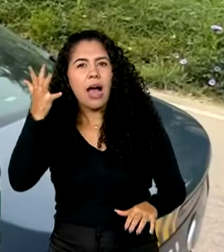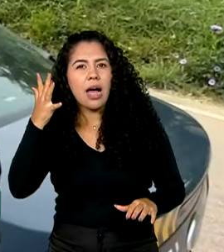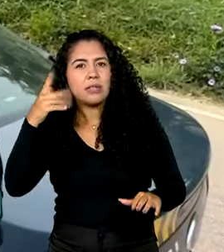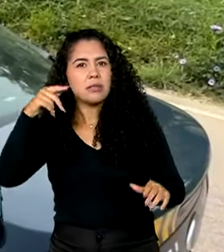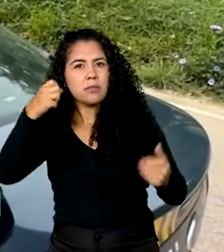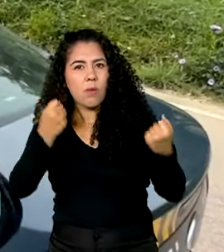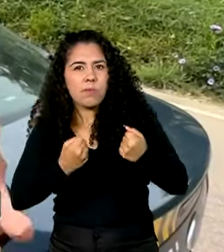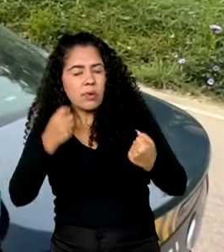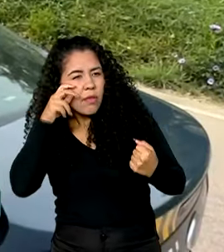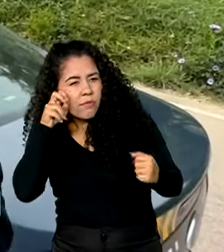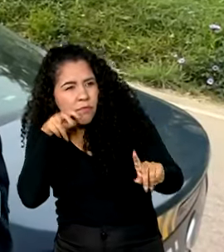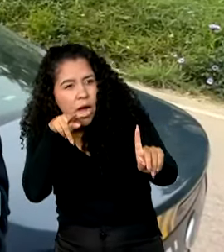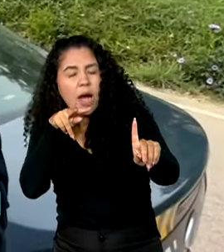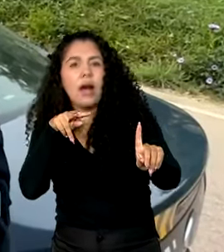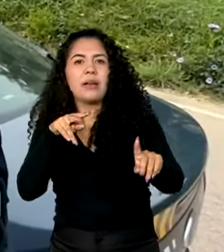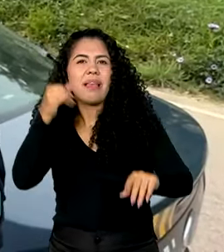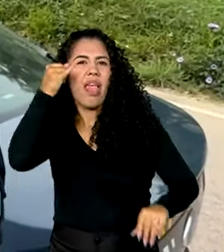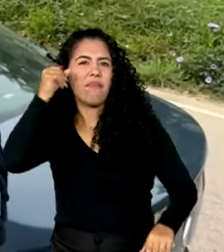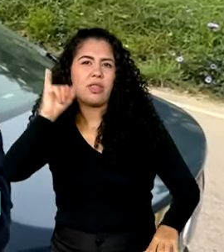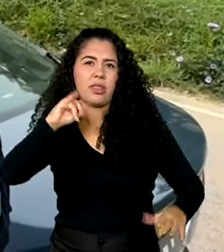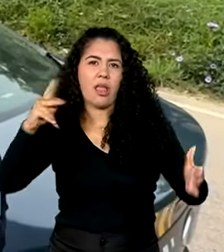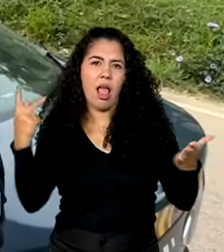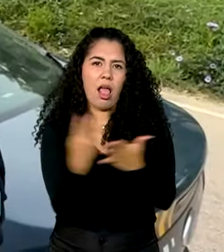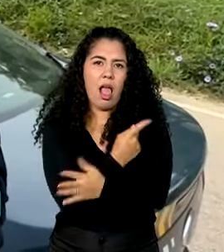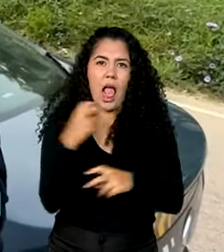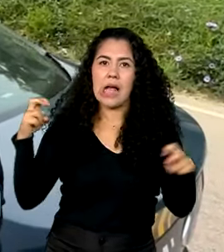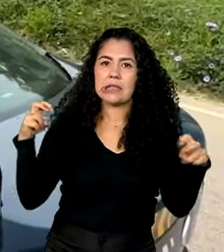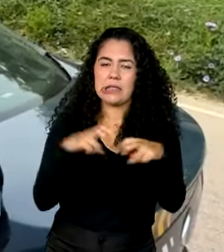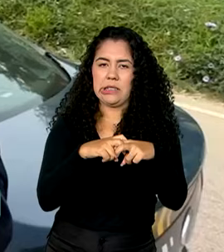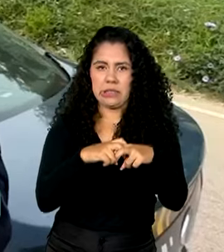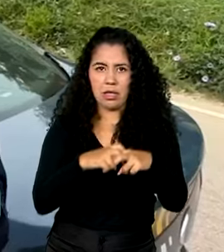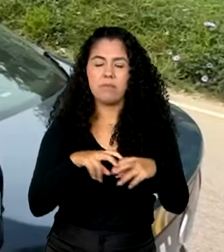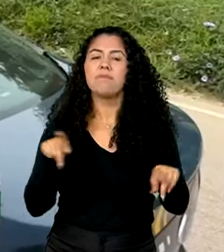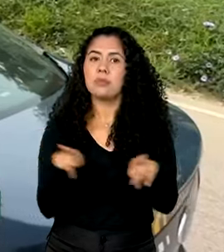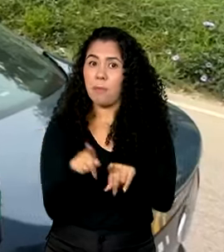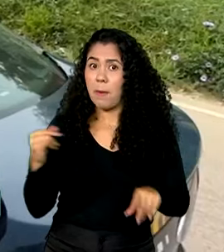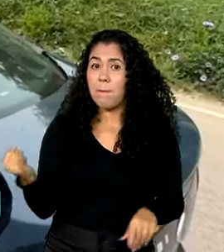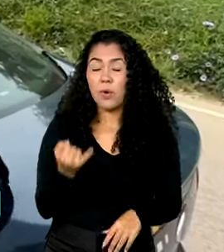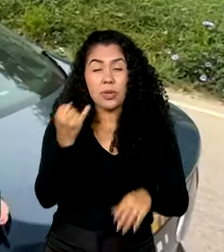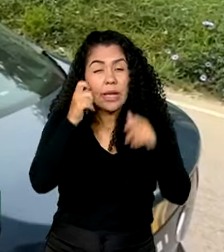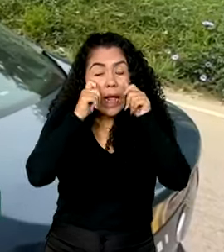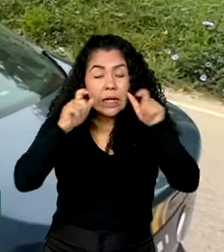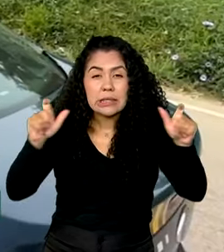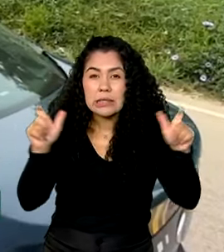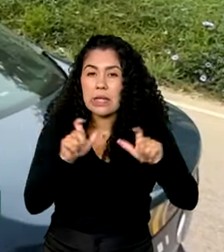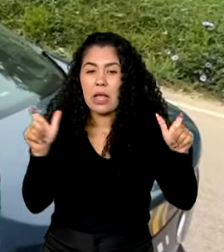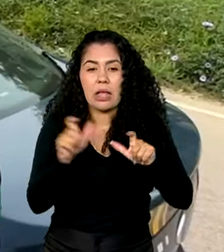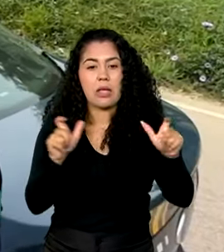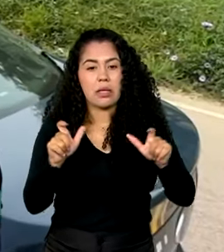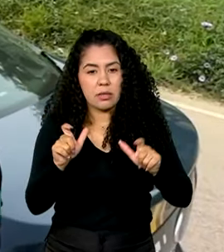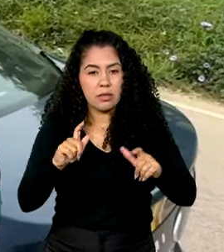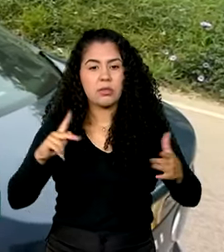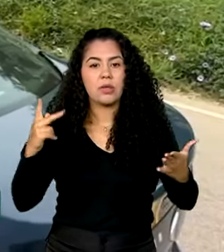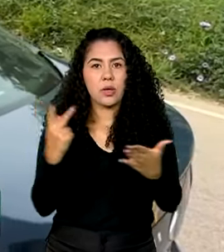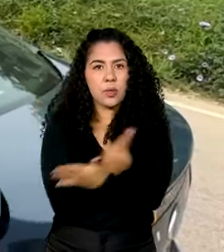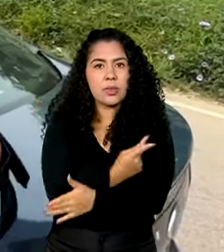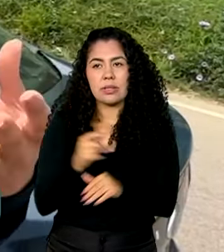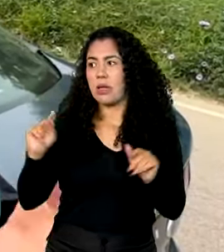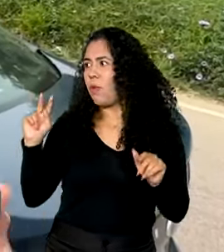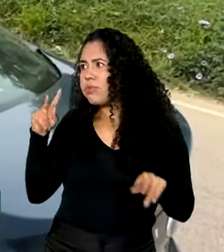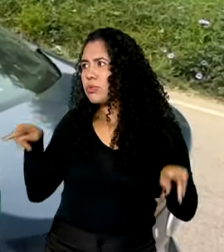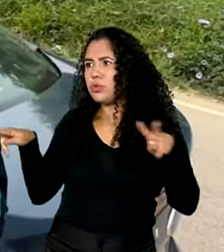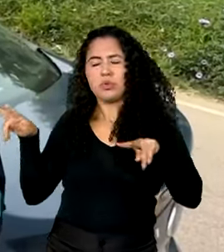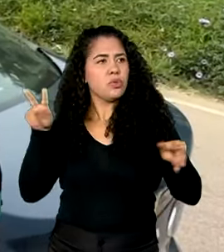condutores e evite acidentes. É sempre importante estar muito atento a tudo que está acontecendo ao seu redor,